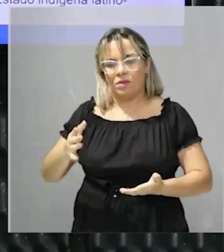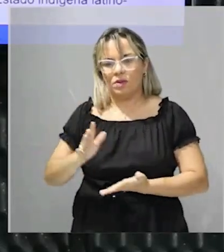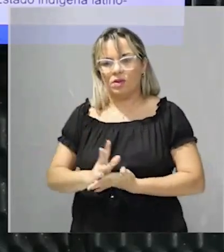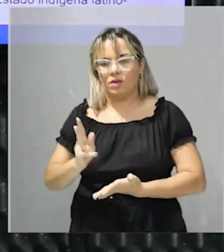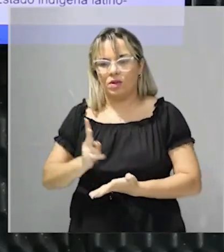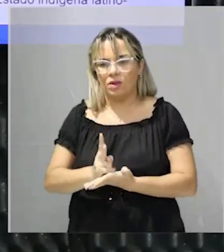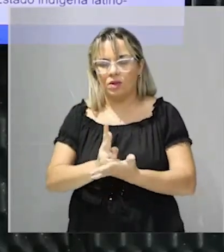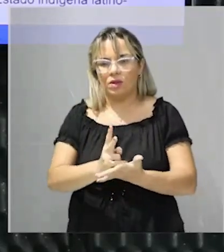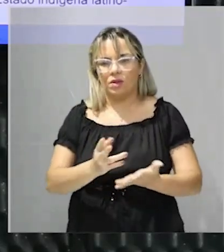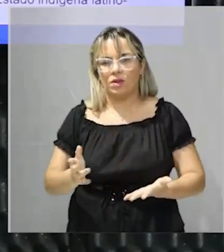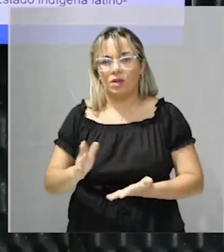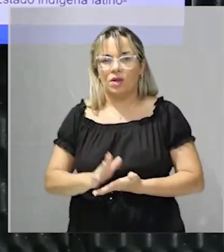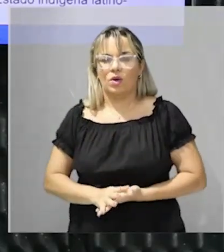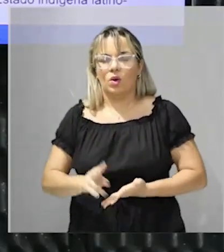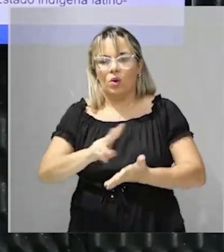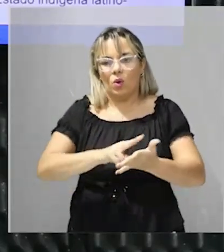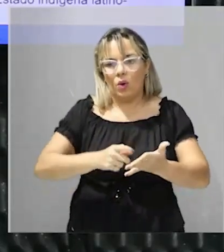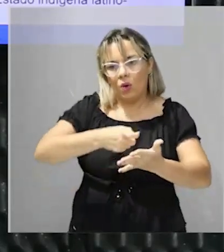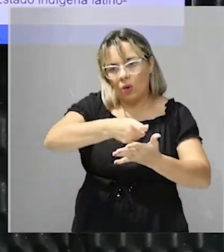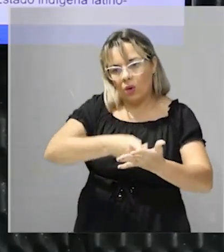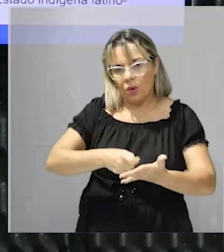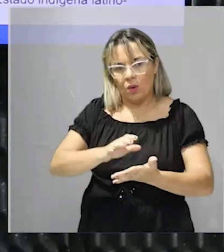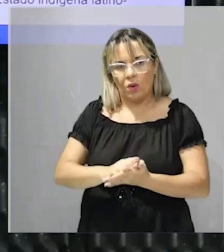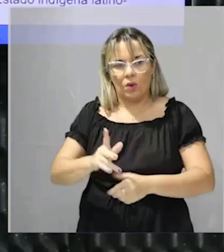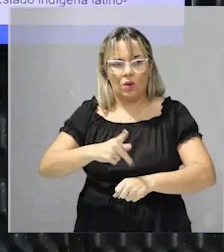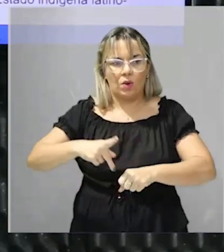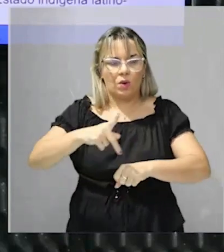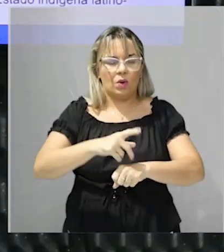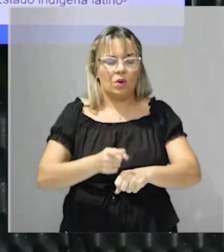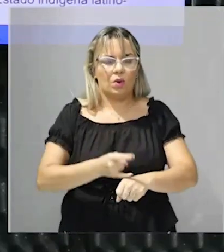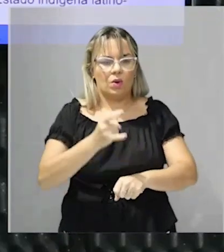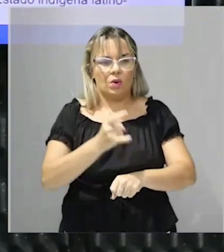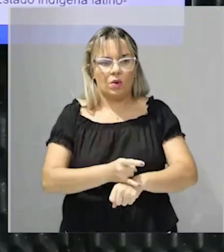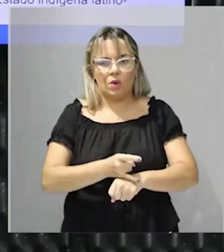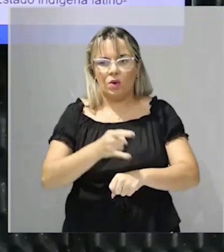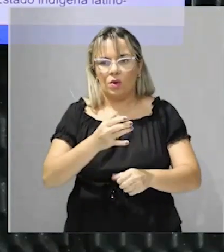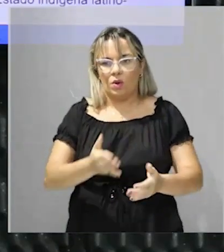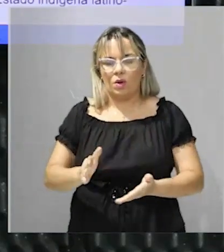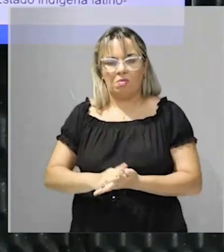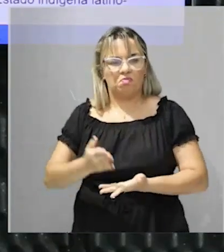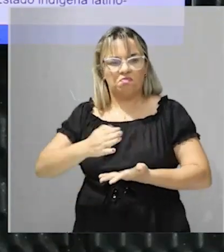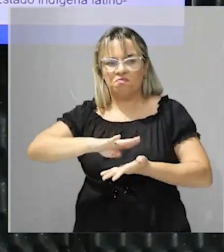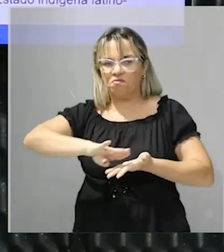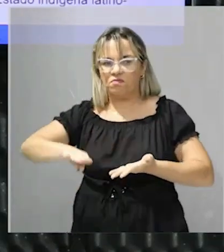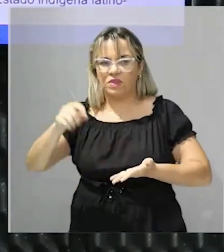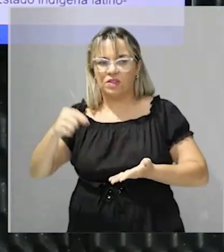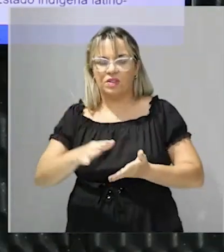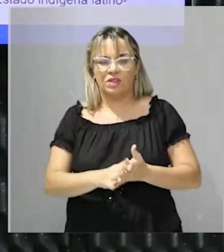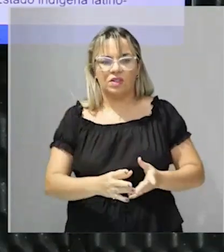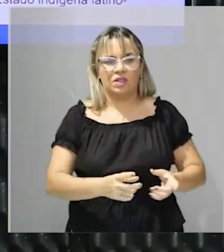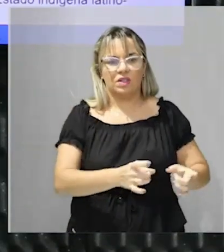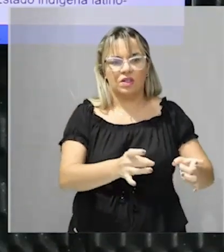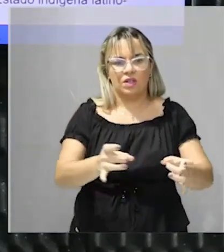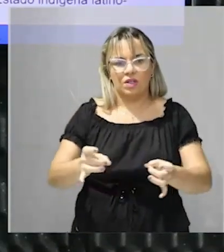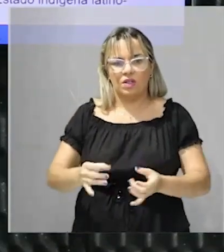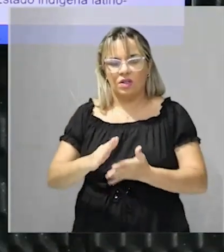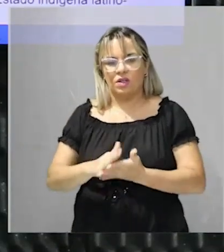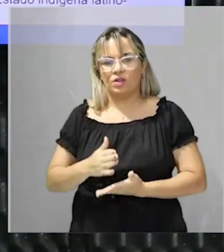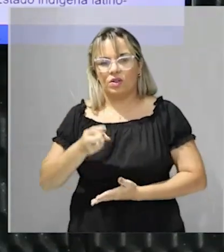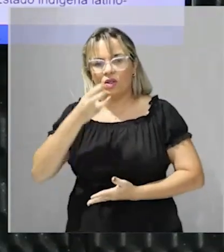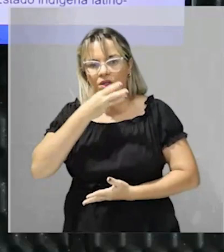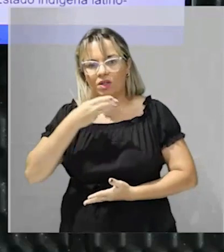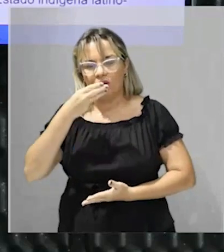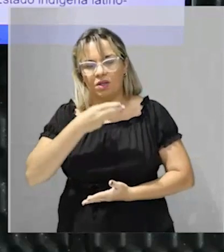e dos engenhos de açúcar o Haiti saiu do mercado mundial do açúcar e eliminou a possibilidade de progredir em direção ao nível econômico superior